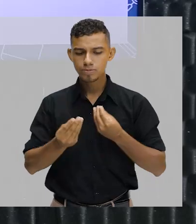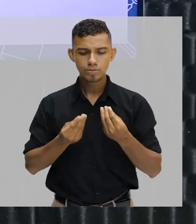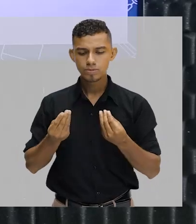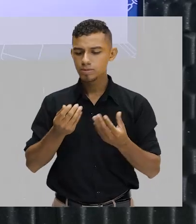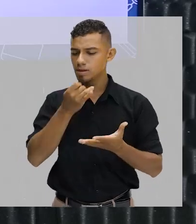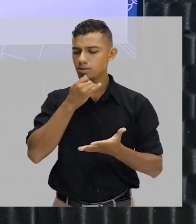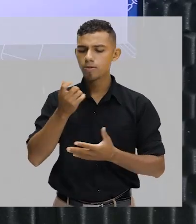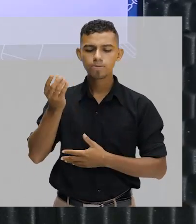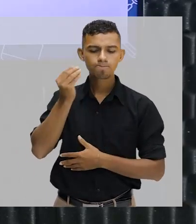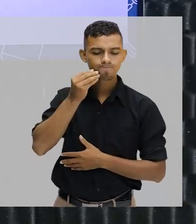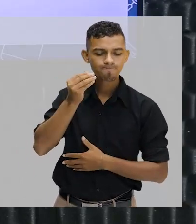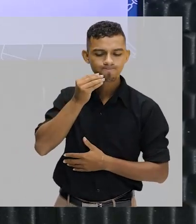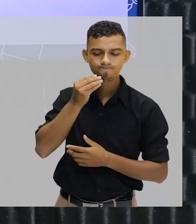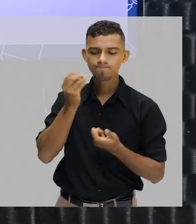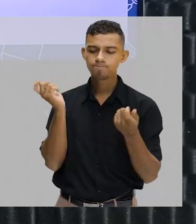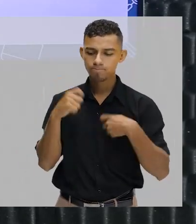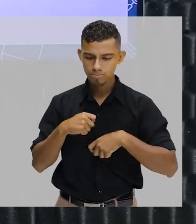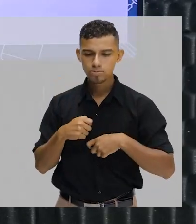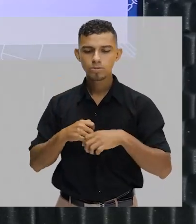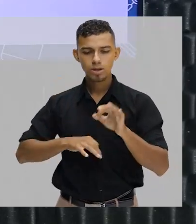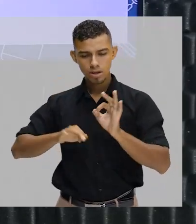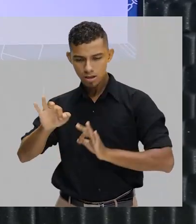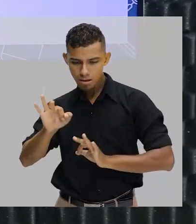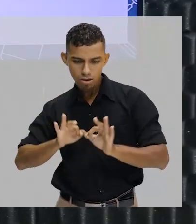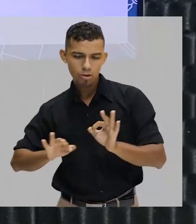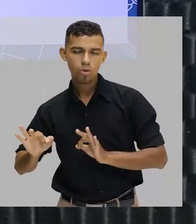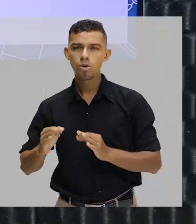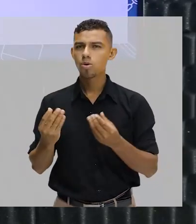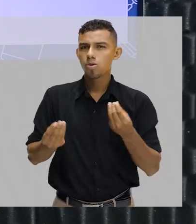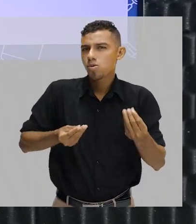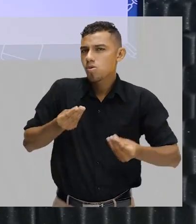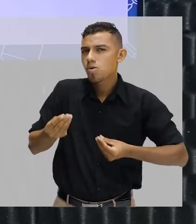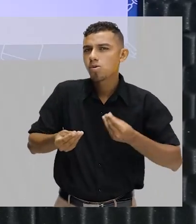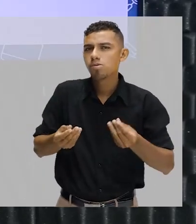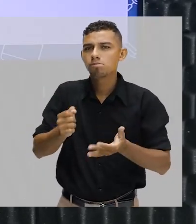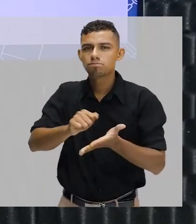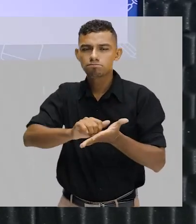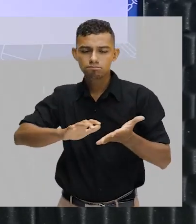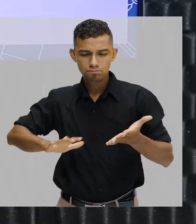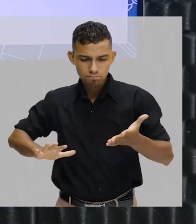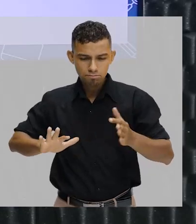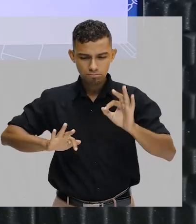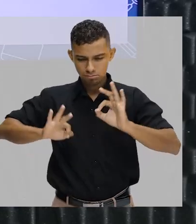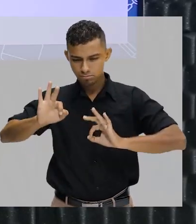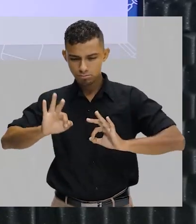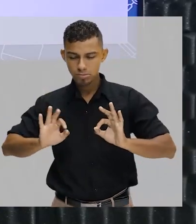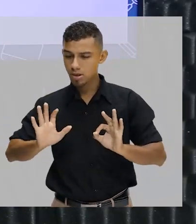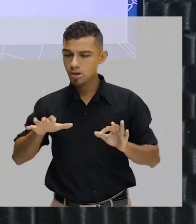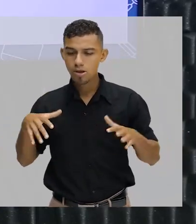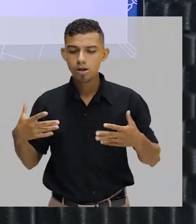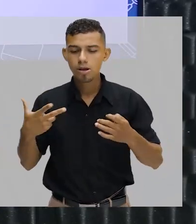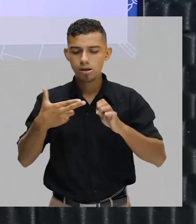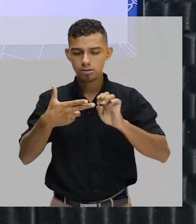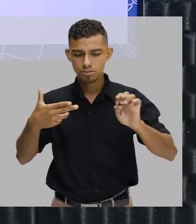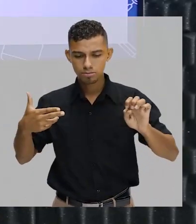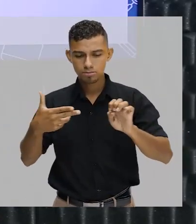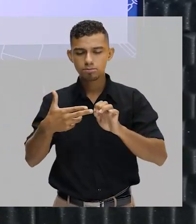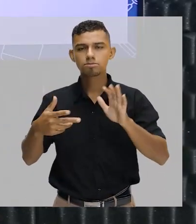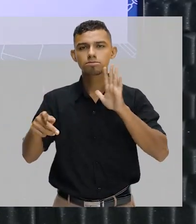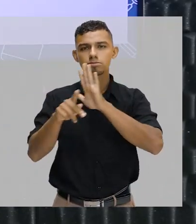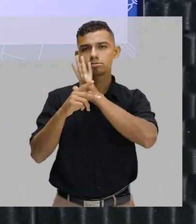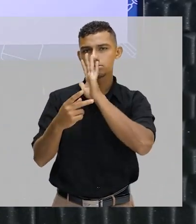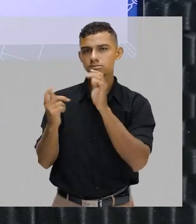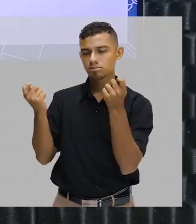tentar é justamente analisar como aquela palavra é construída, quais os elementos que fazem parte da